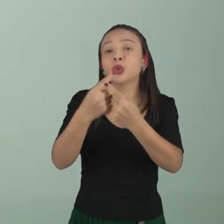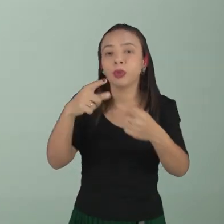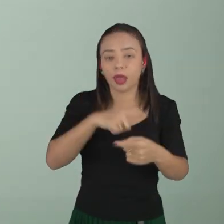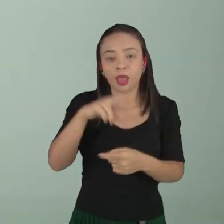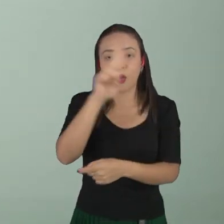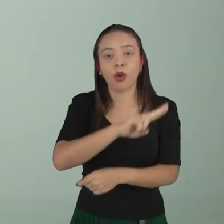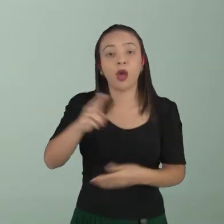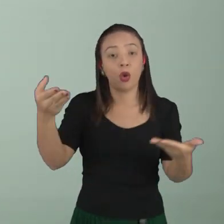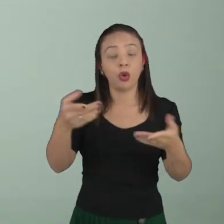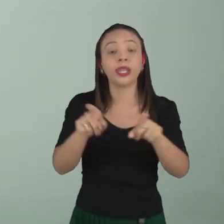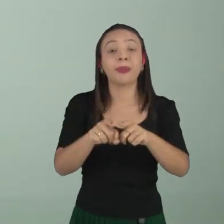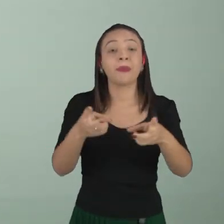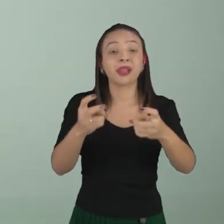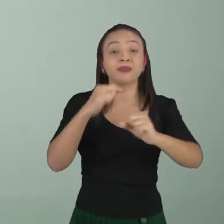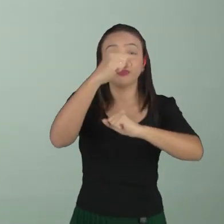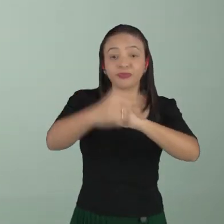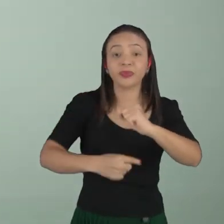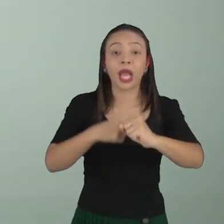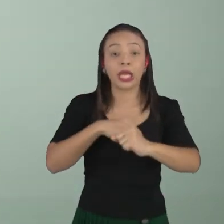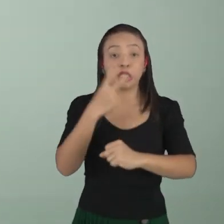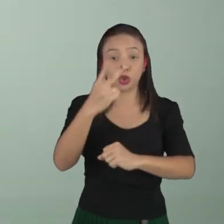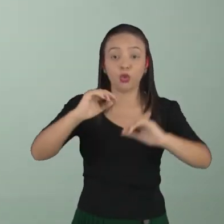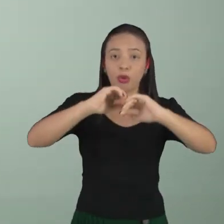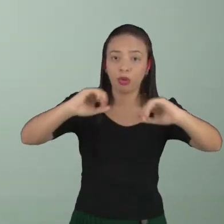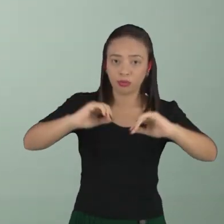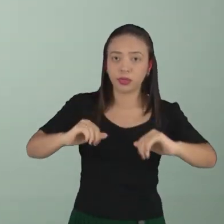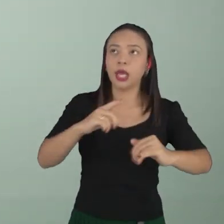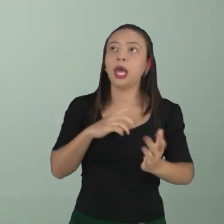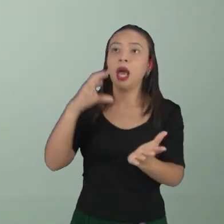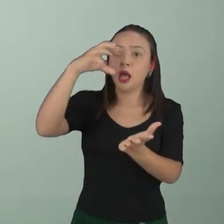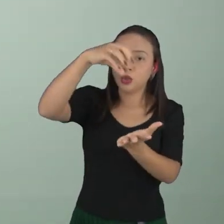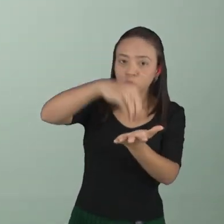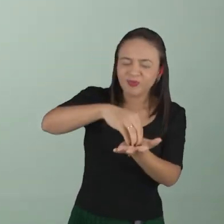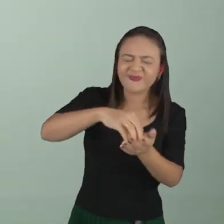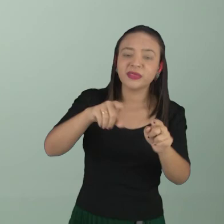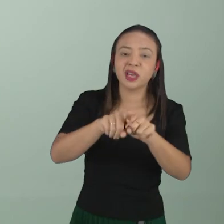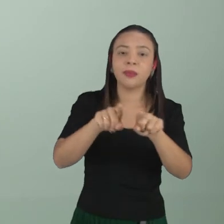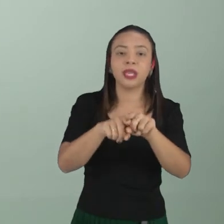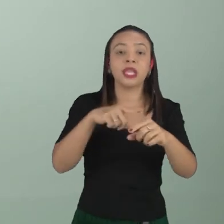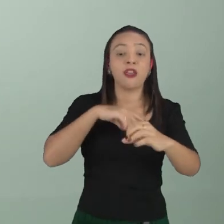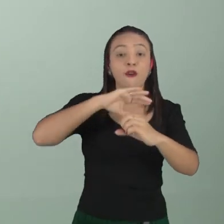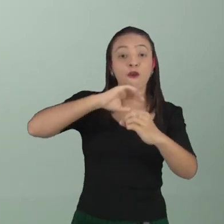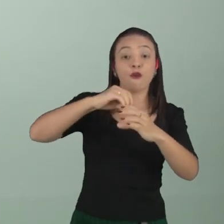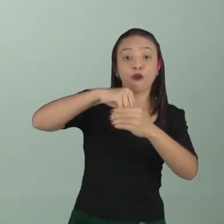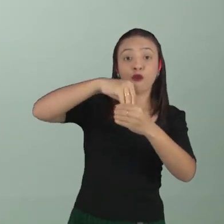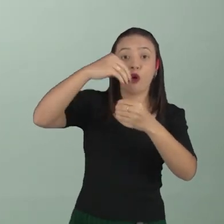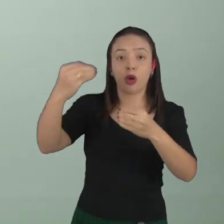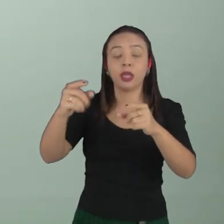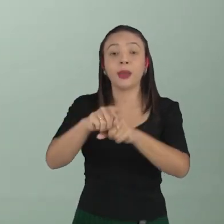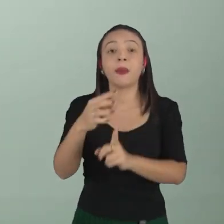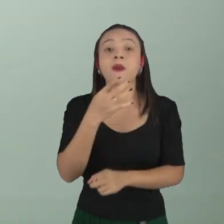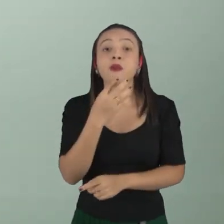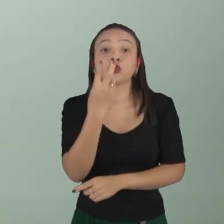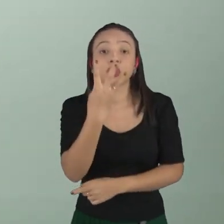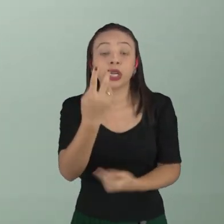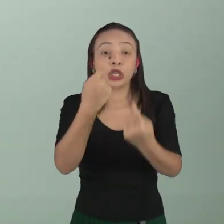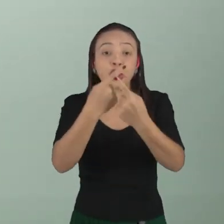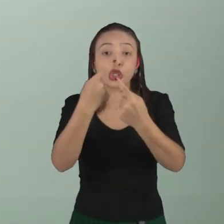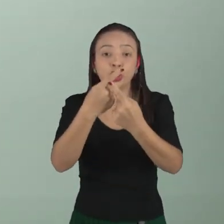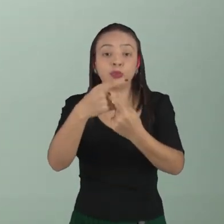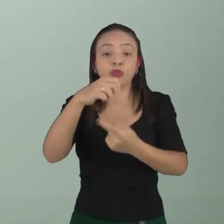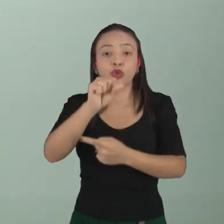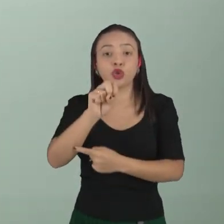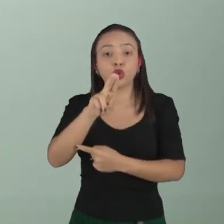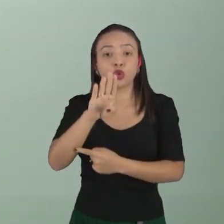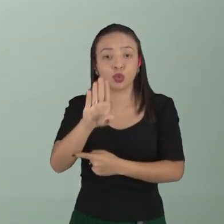identificamos que o átomo tem duas partes, tem o núcleo, tem a eletrosfera e conhecemos as três partículas subatômicas.